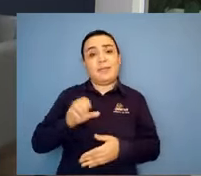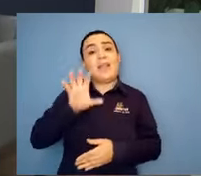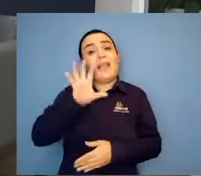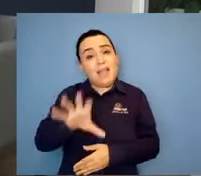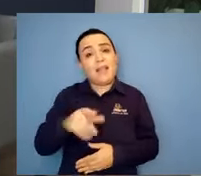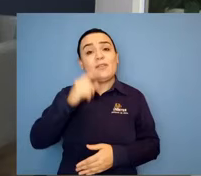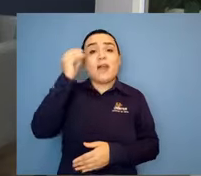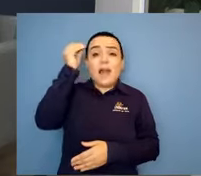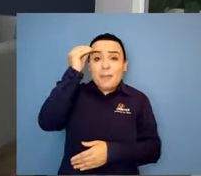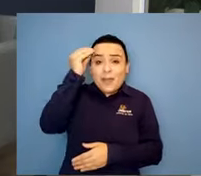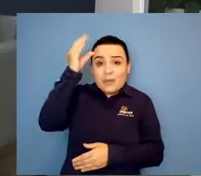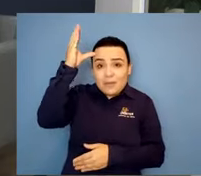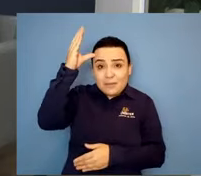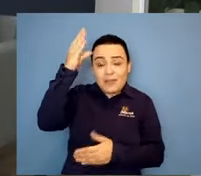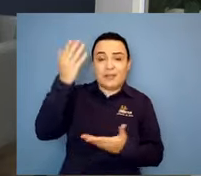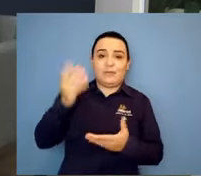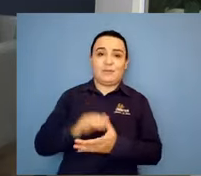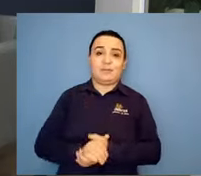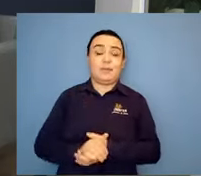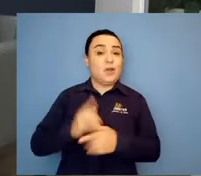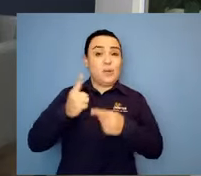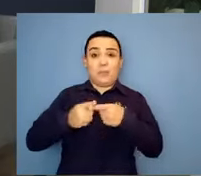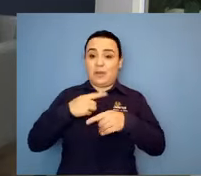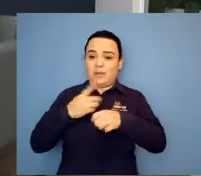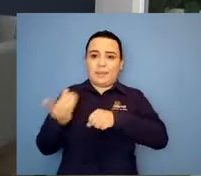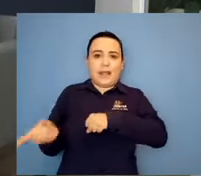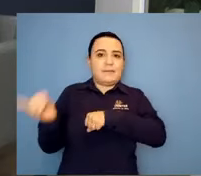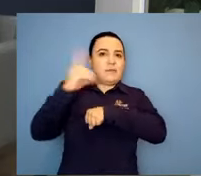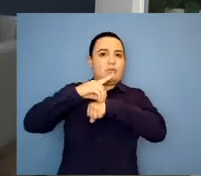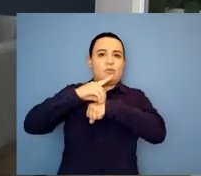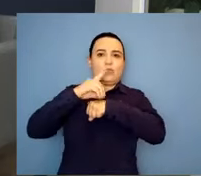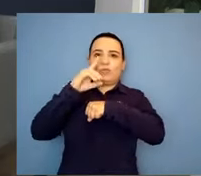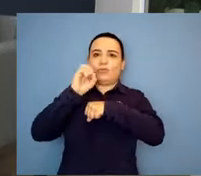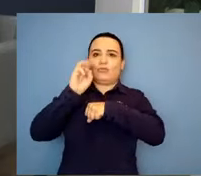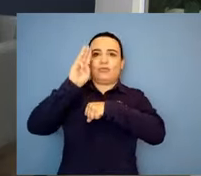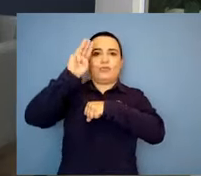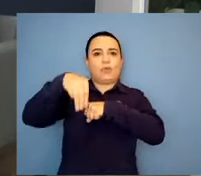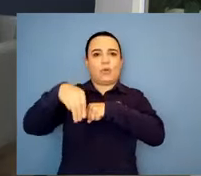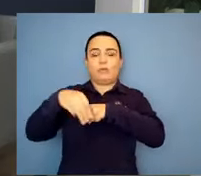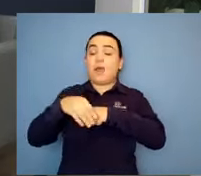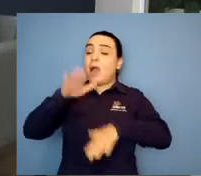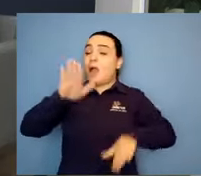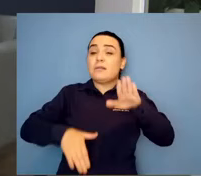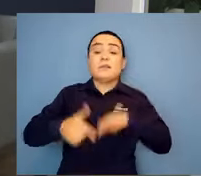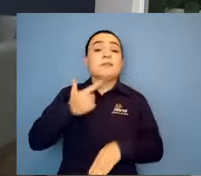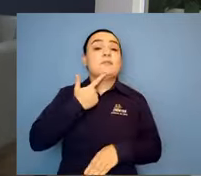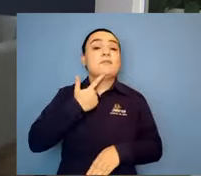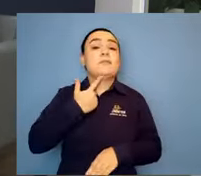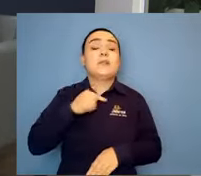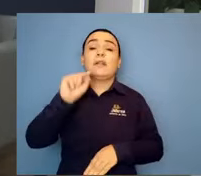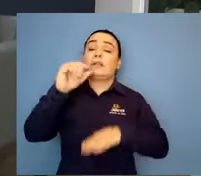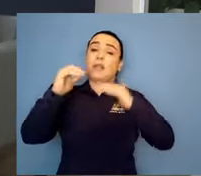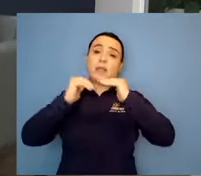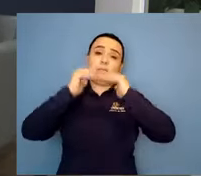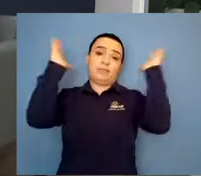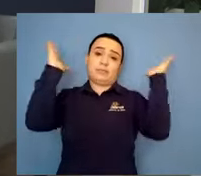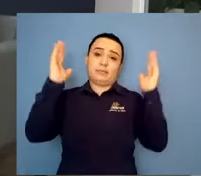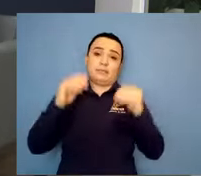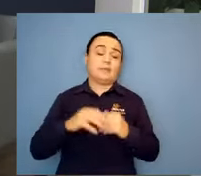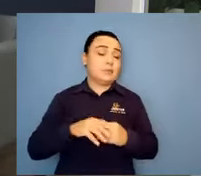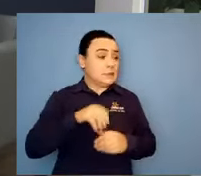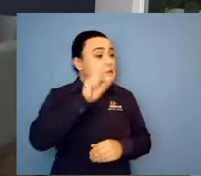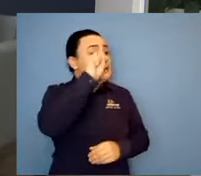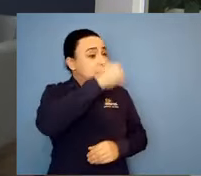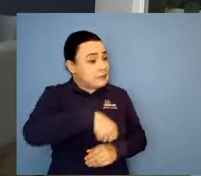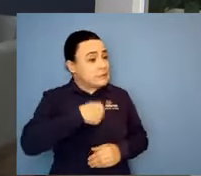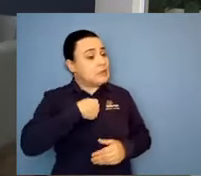esse trabalho. Porque muitas vezes é claro que dá vontade de desistir. Sim, como qualquer trabalho tem os seus momentos ruins.